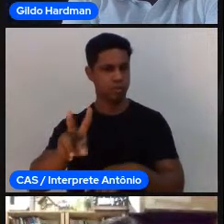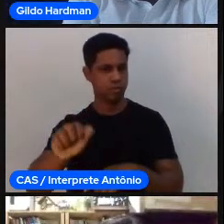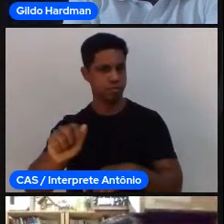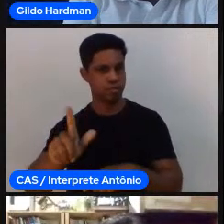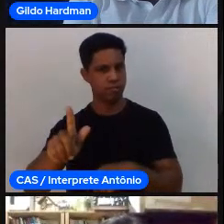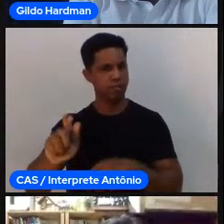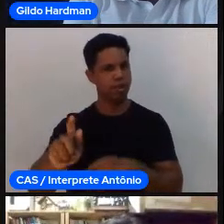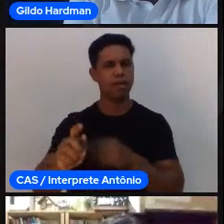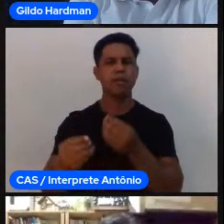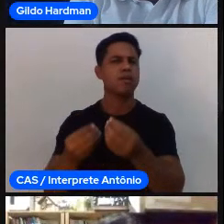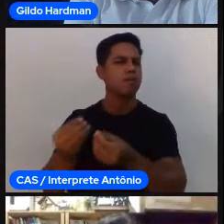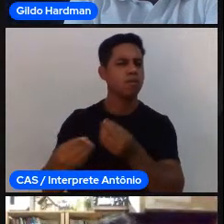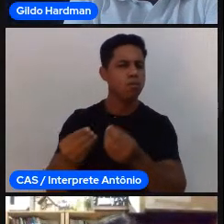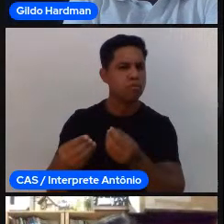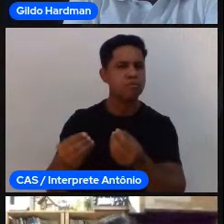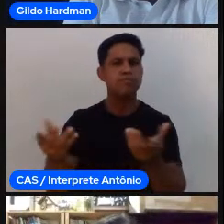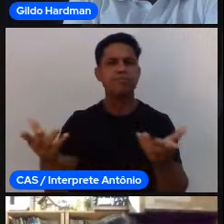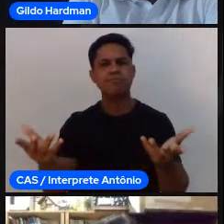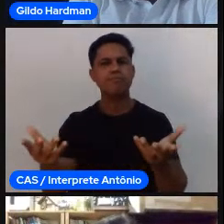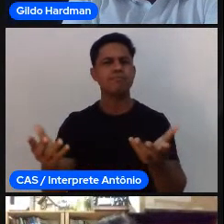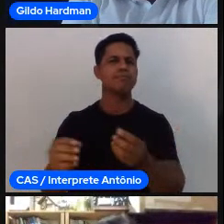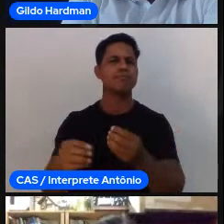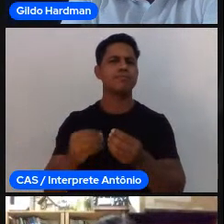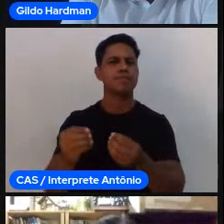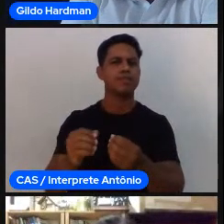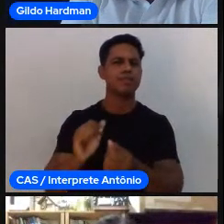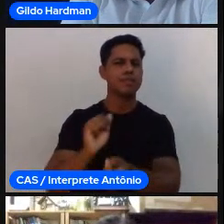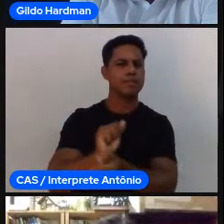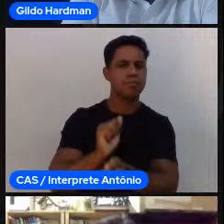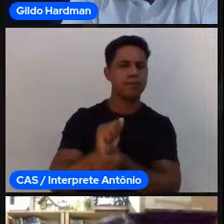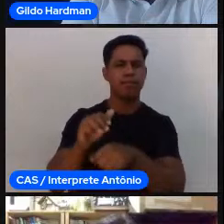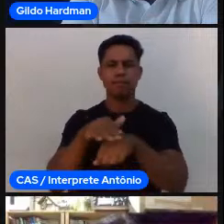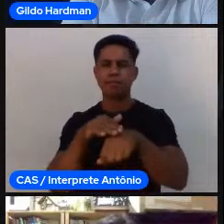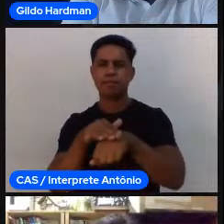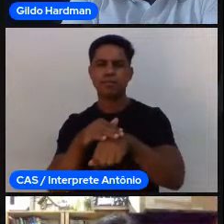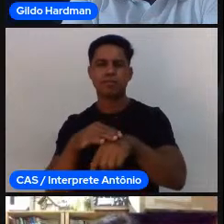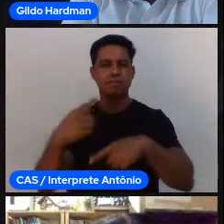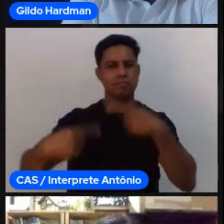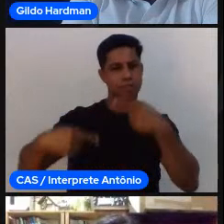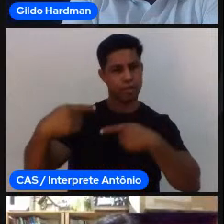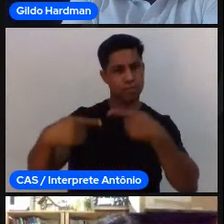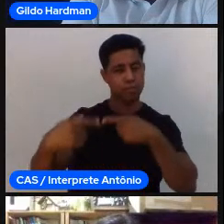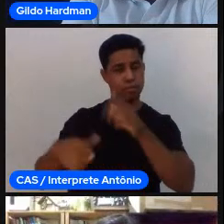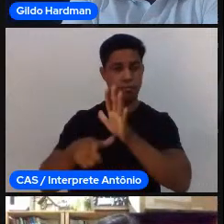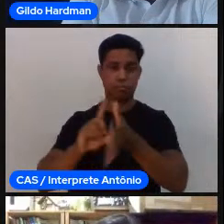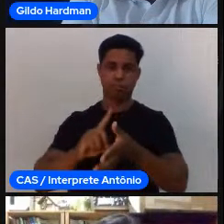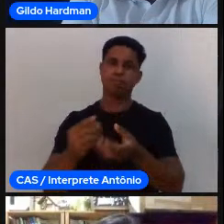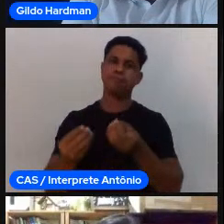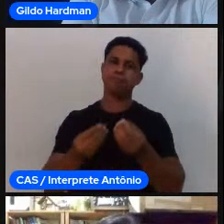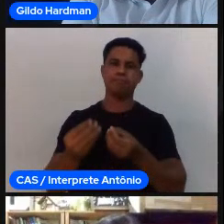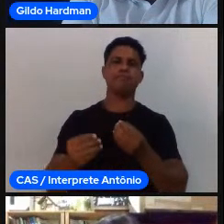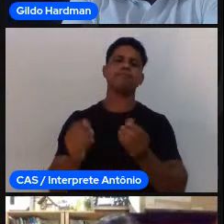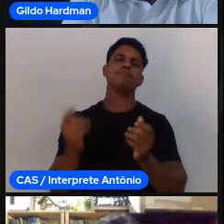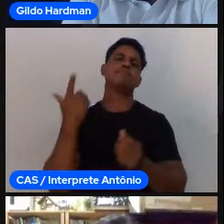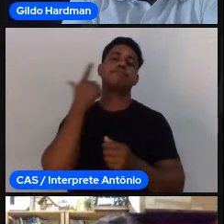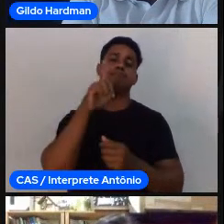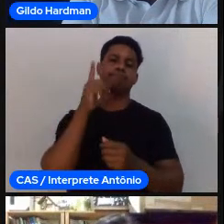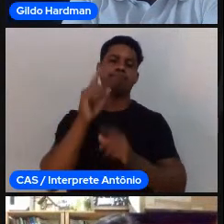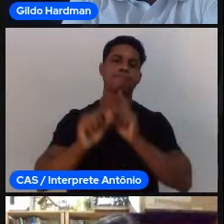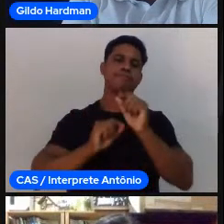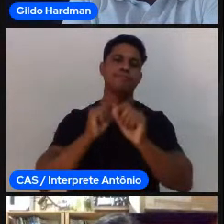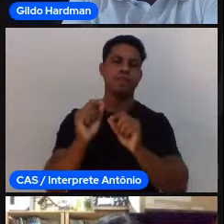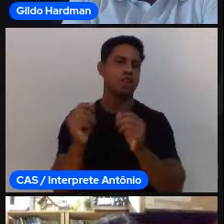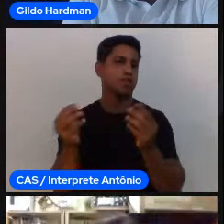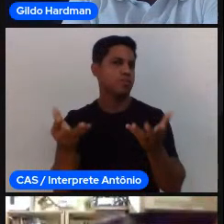e conversar sobre isso não dá para parar todos os conflitos senão a gente não joga nada na dinâmica